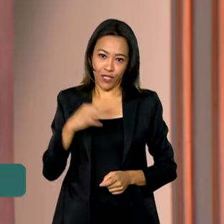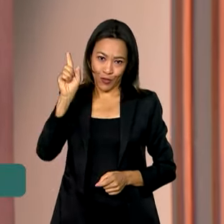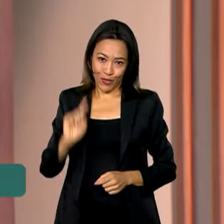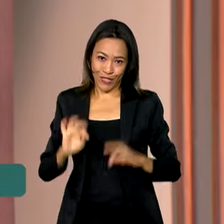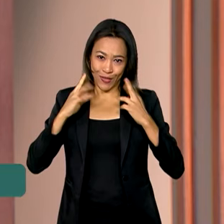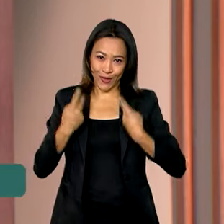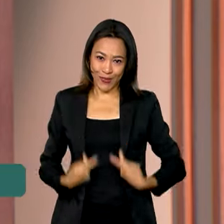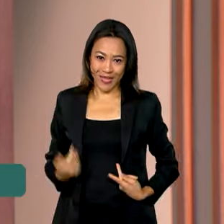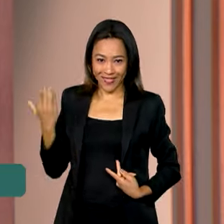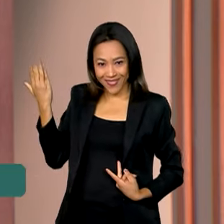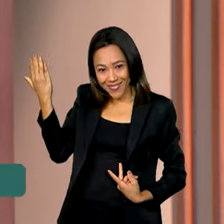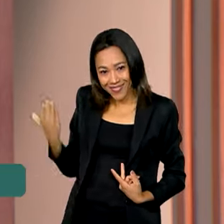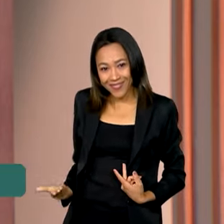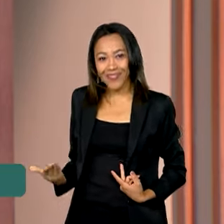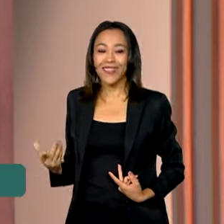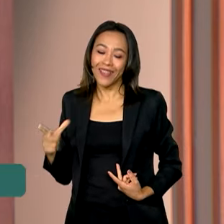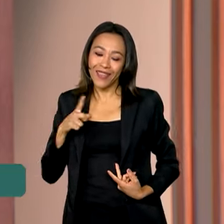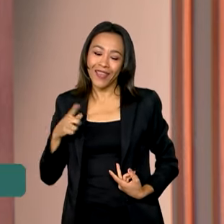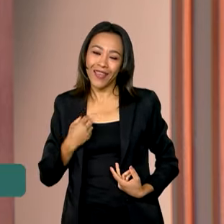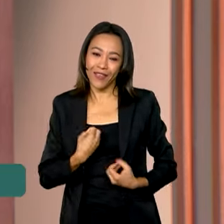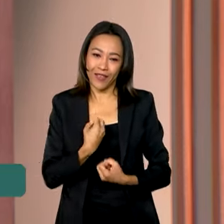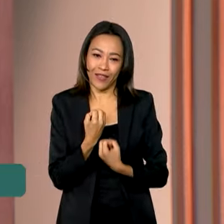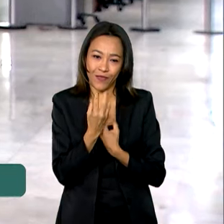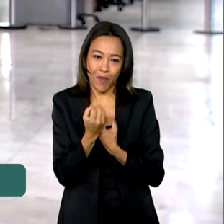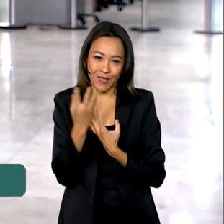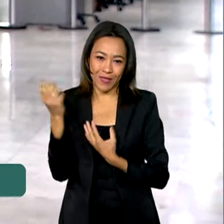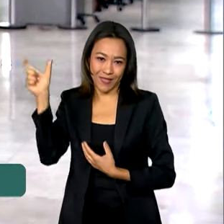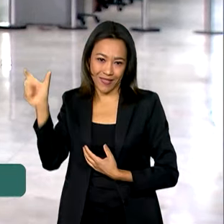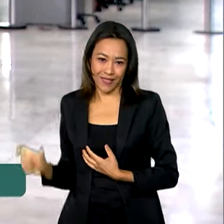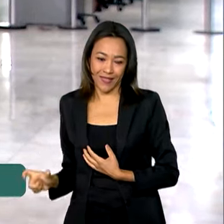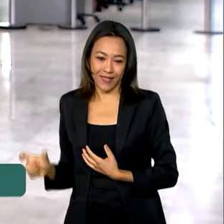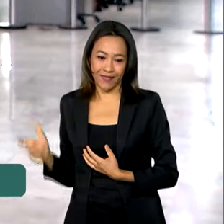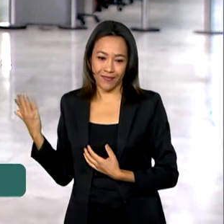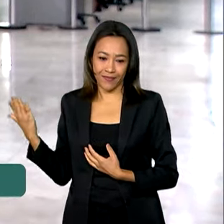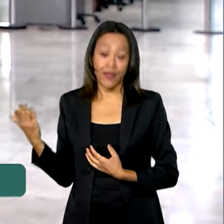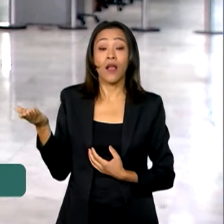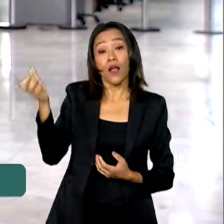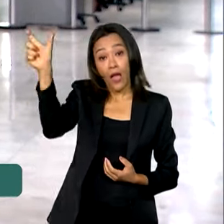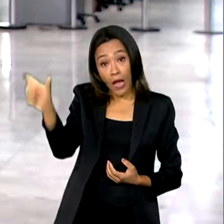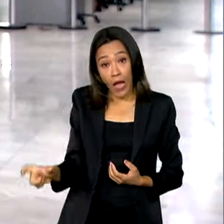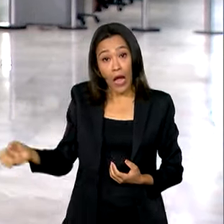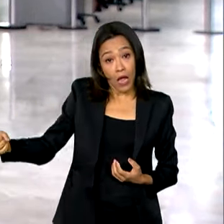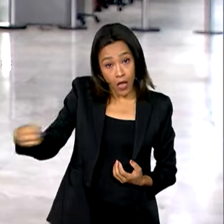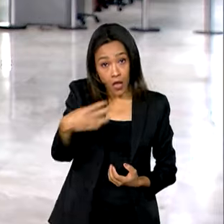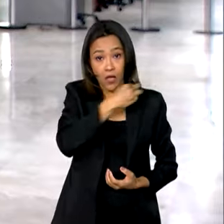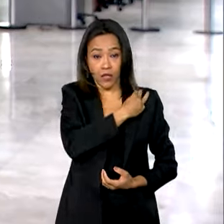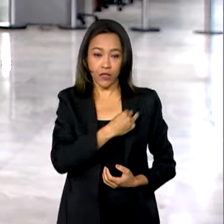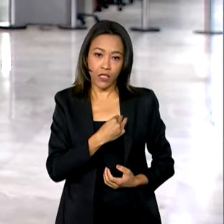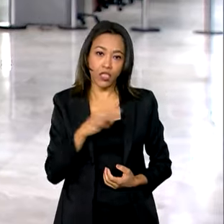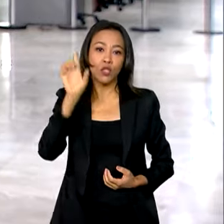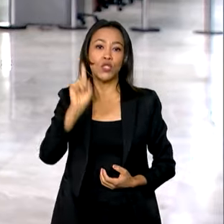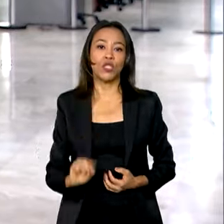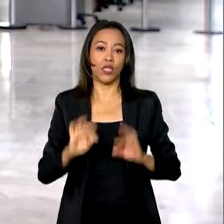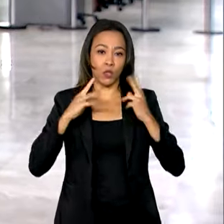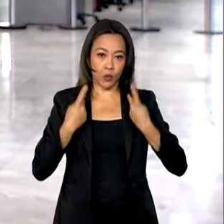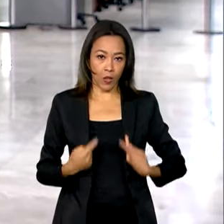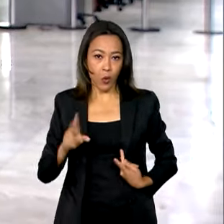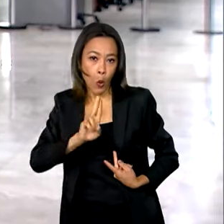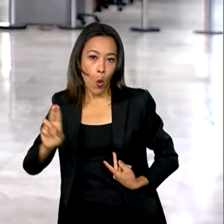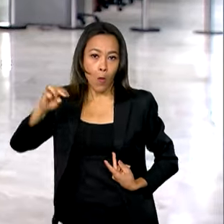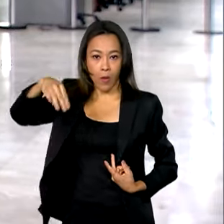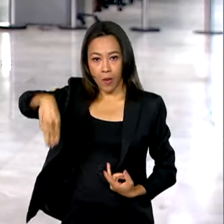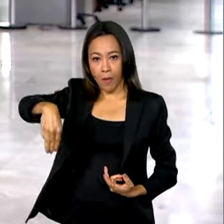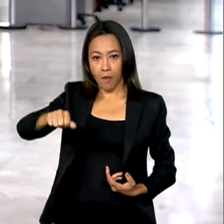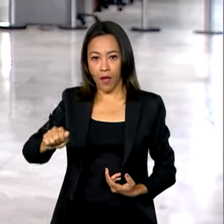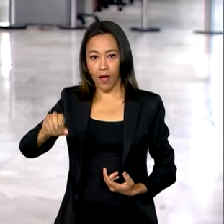repórter Graciele Bittencourt tem as informações. A nova ministra dos Direitos Humanos e Cidadania, Macaé Evaristo,